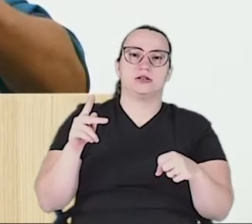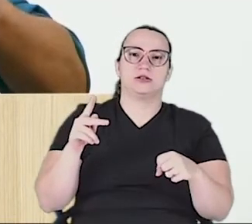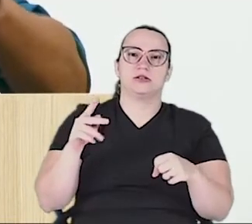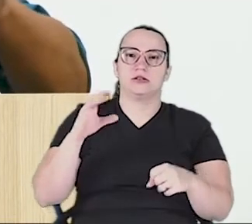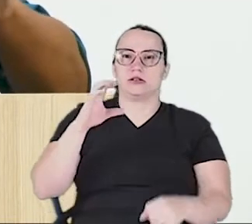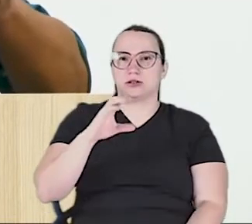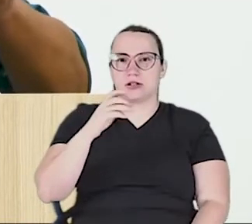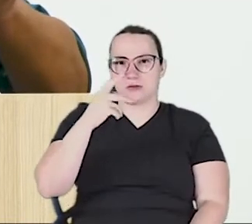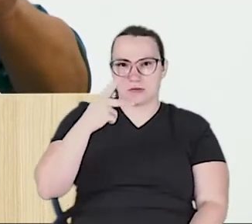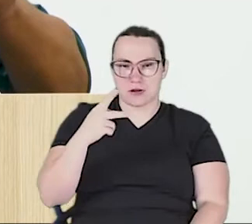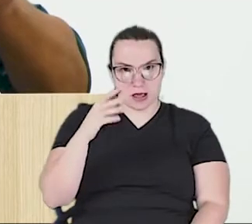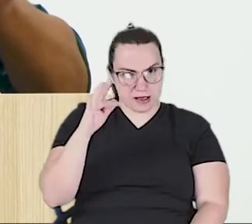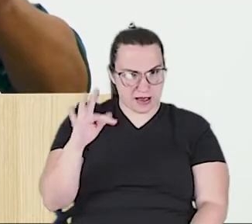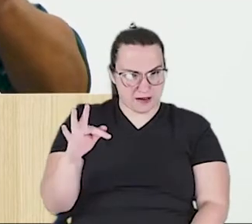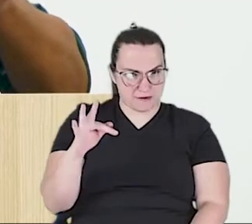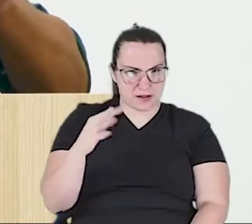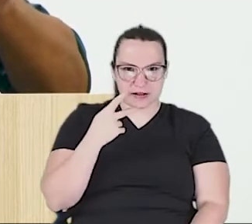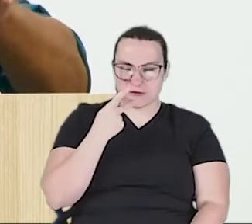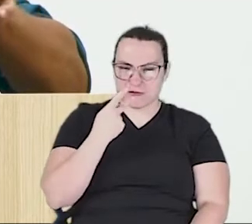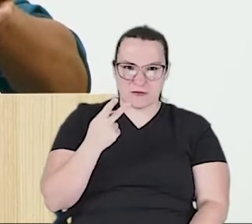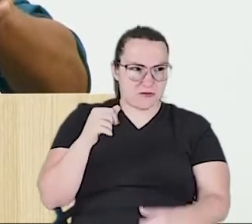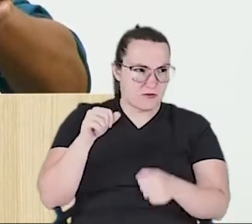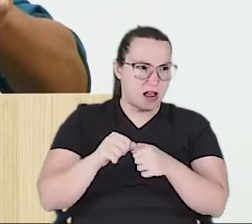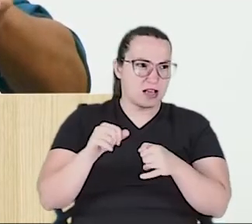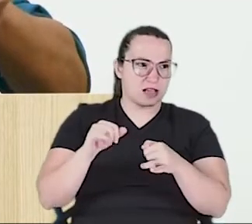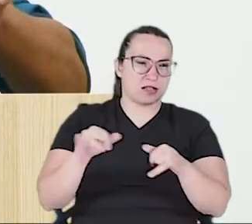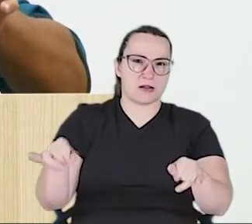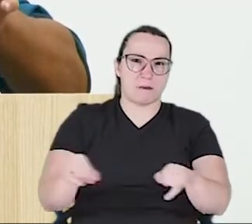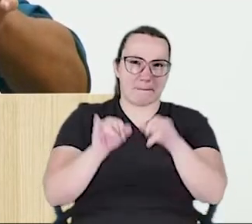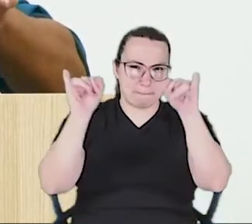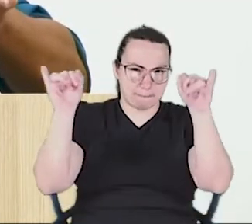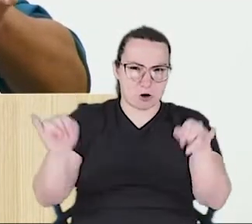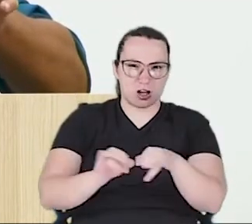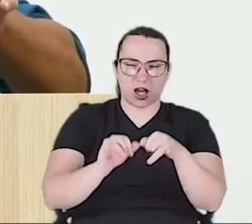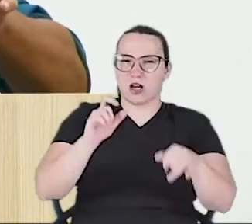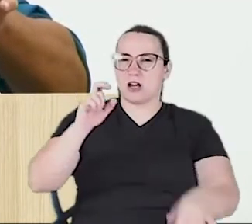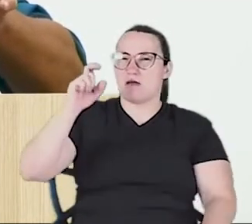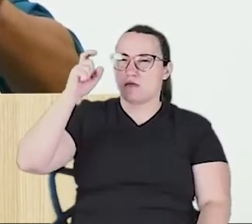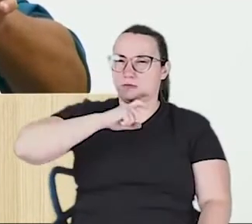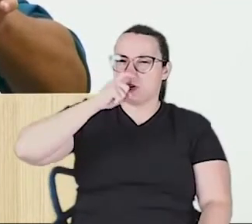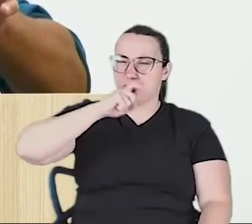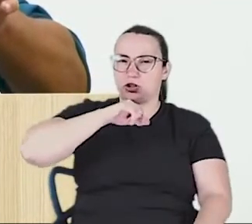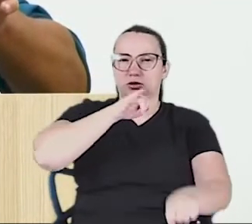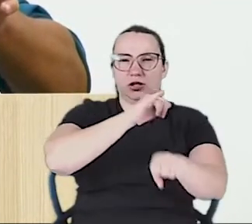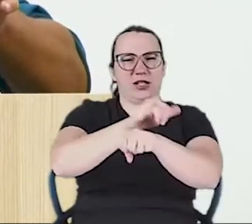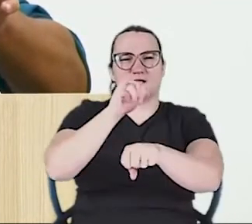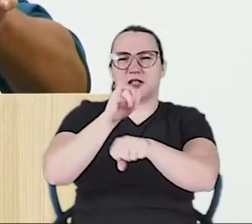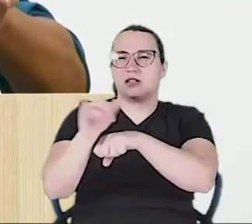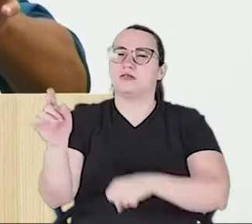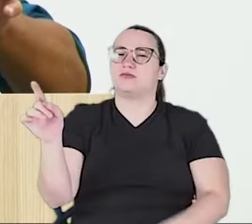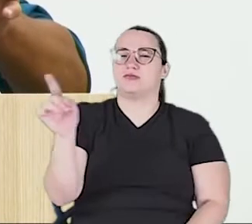fazer essa porcaria, não fique mentindo para as pessoas. Fale a verdade.